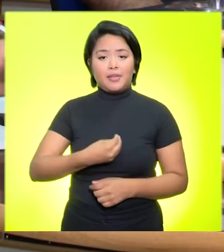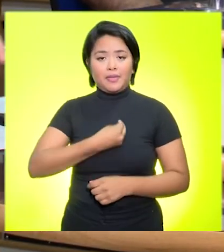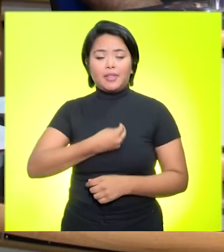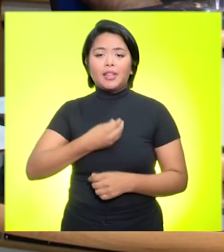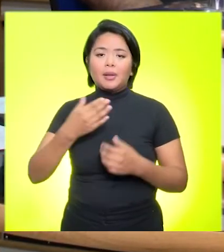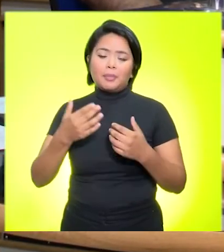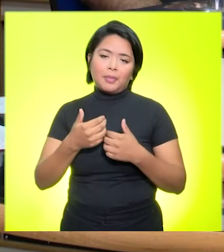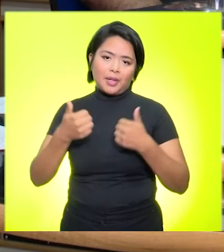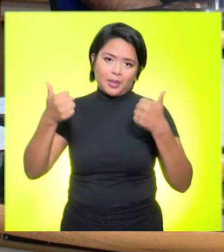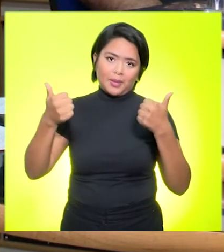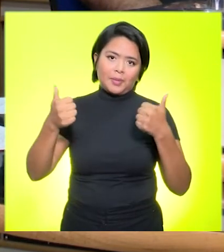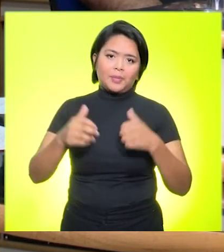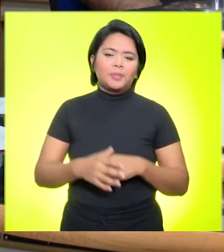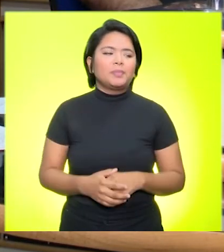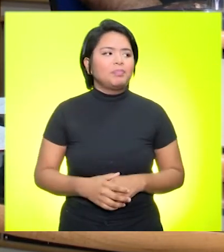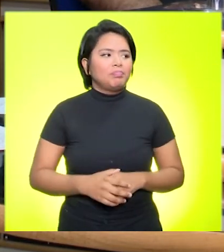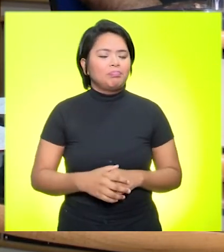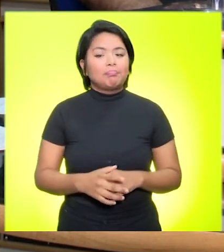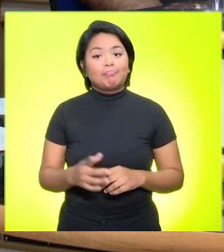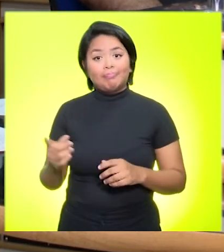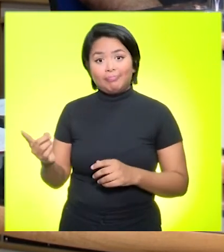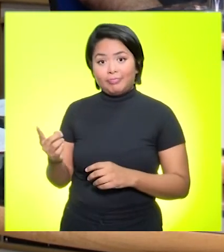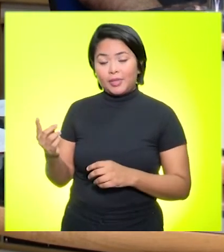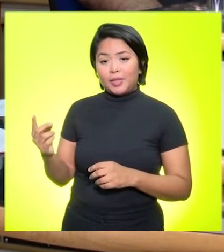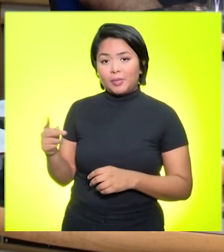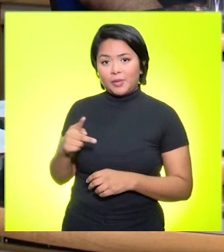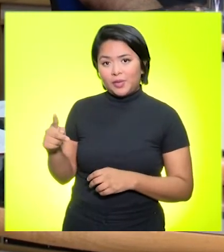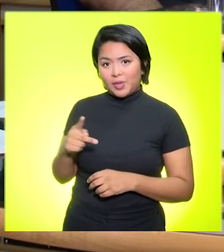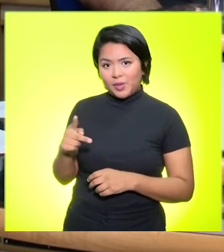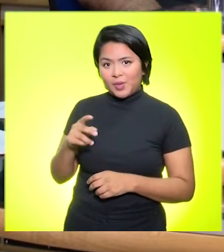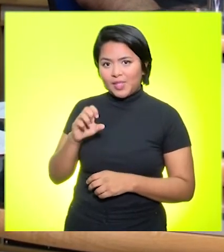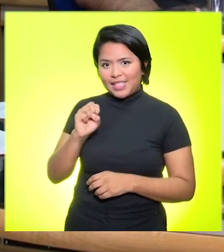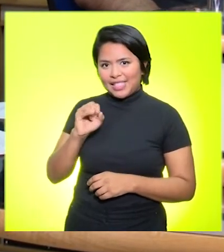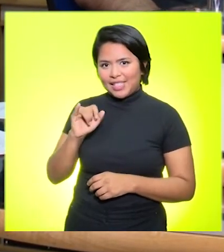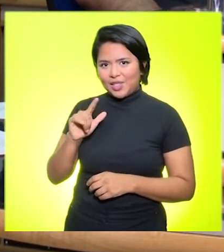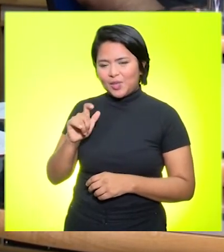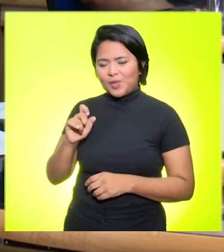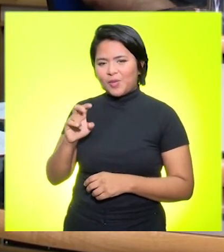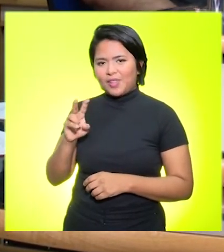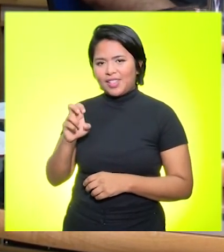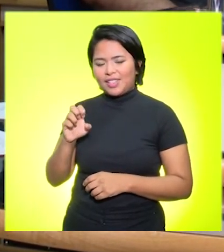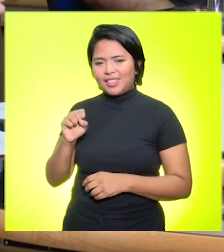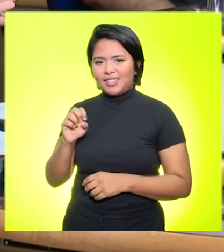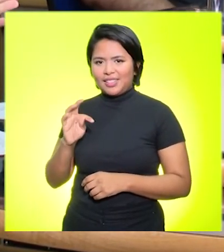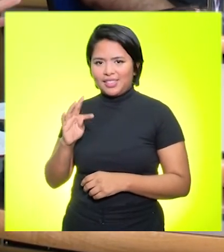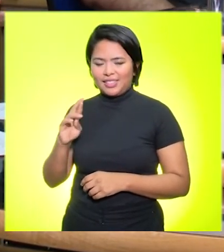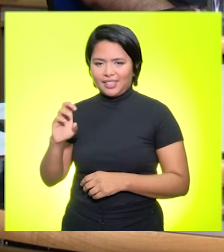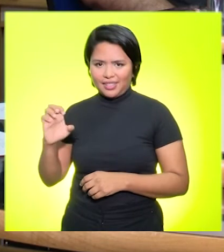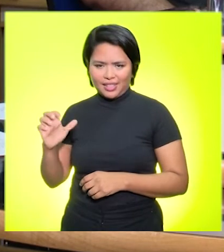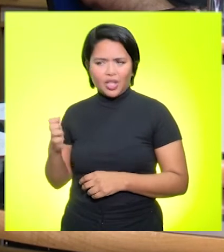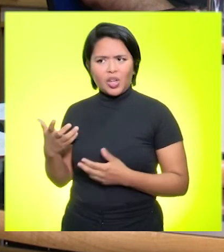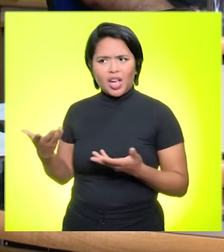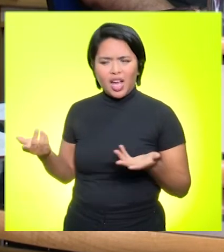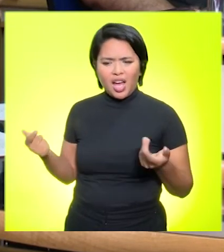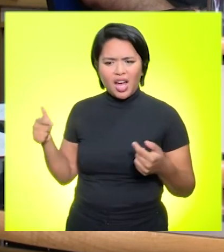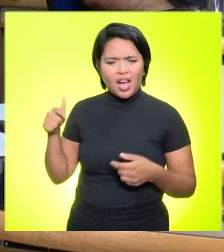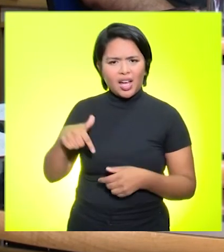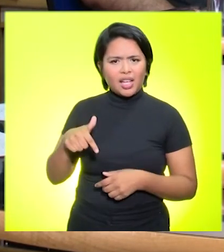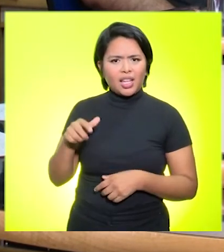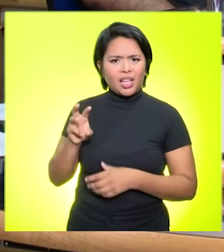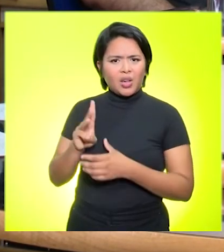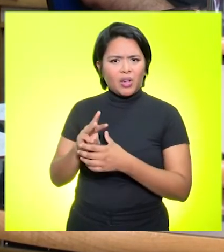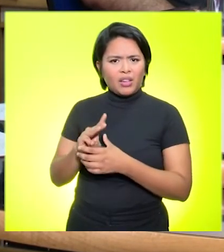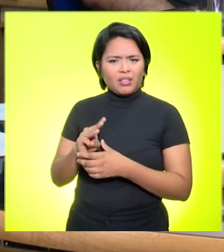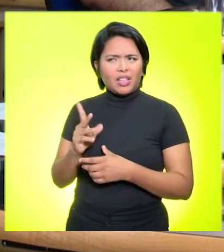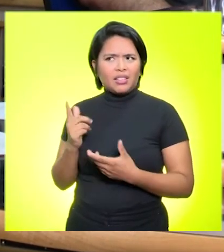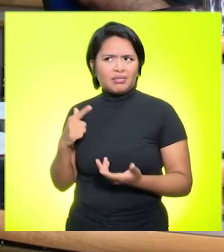E, professor Silvestre, aqui, houve essa resistência na Universidade Federal de Roraima em relação aos técnicos,